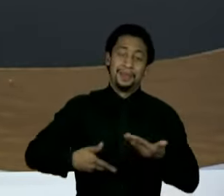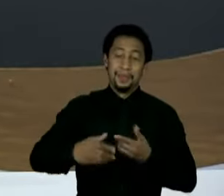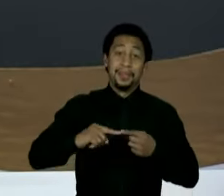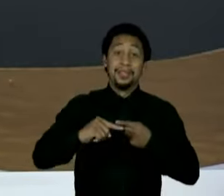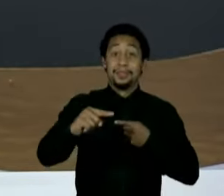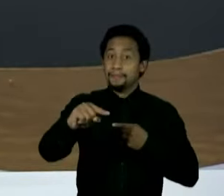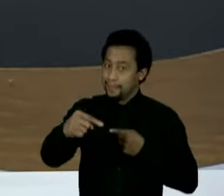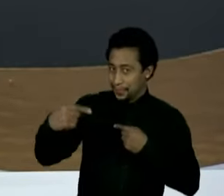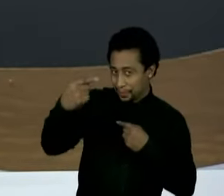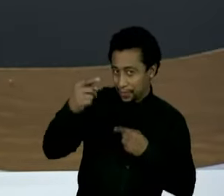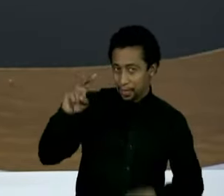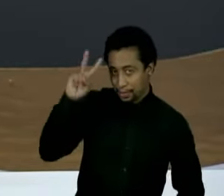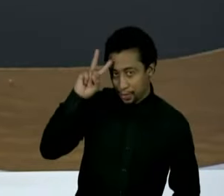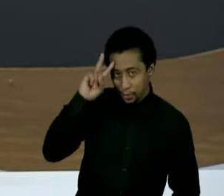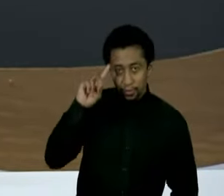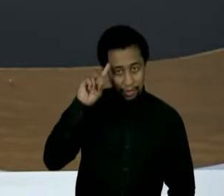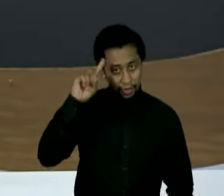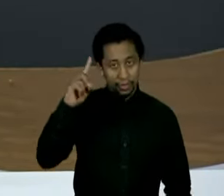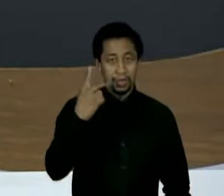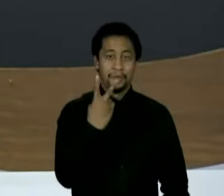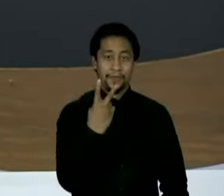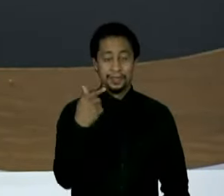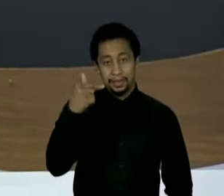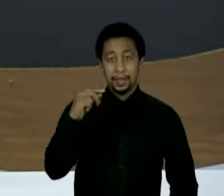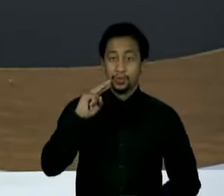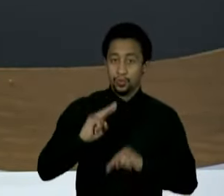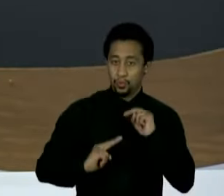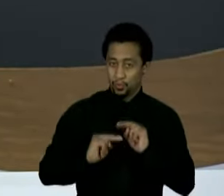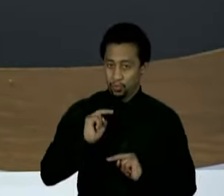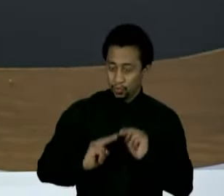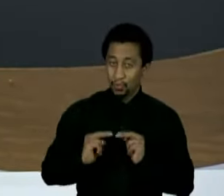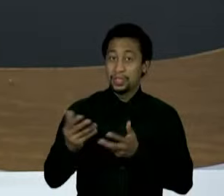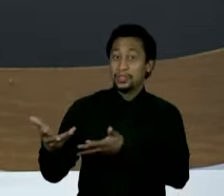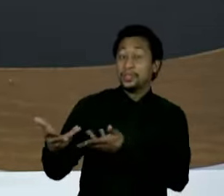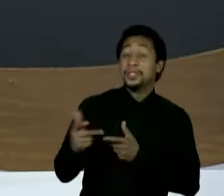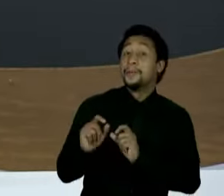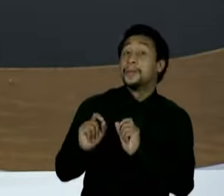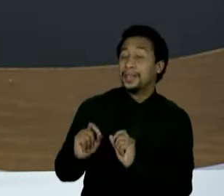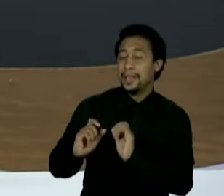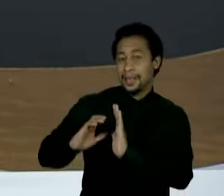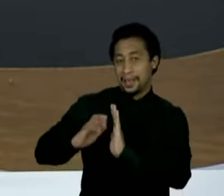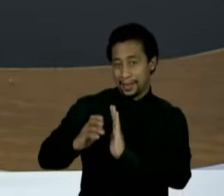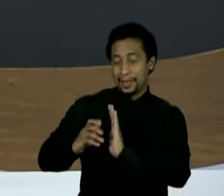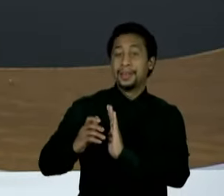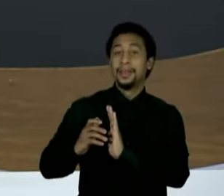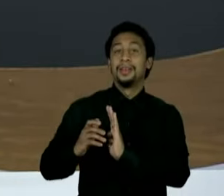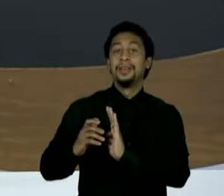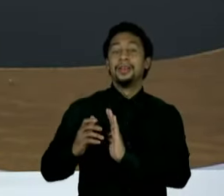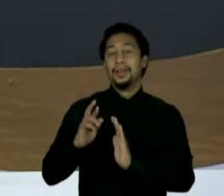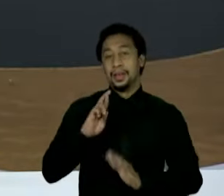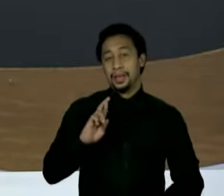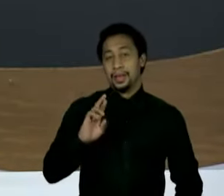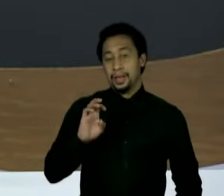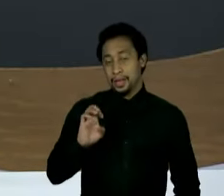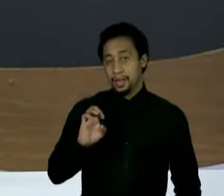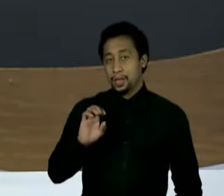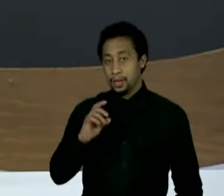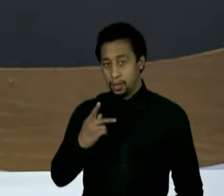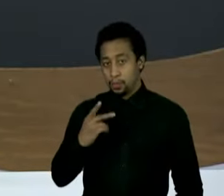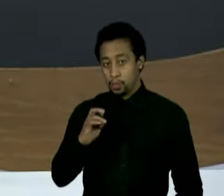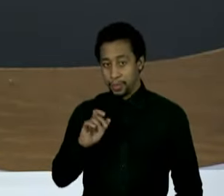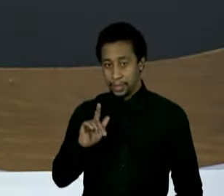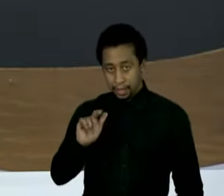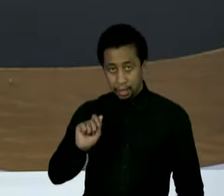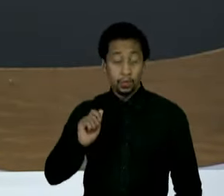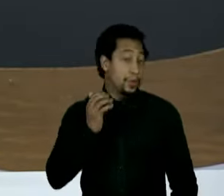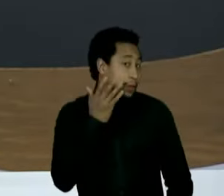próxima segunda-feira, dia 27 de junho, a gente recebe o pré-candidato do republicano, Tarcísio Gomes de Freitas. No dia 4 de